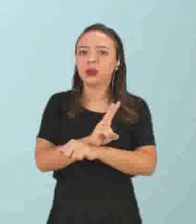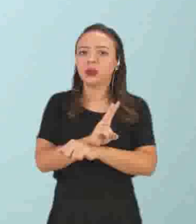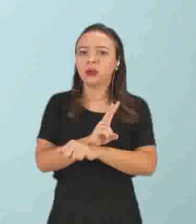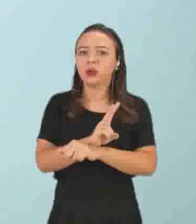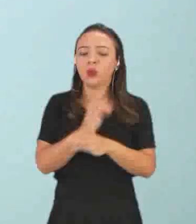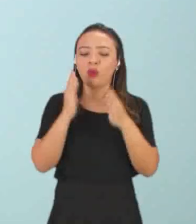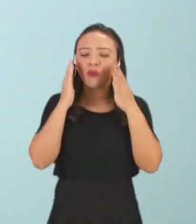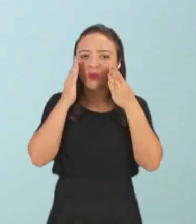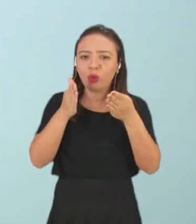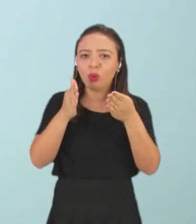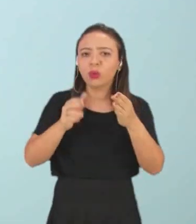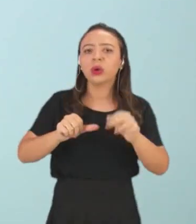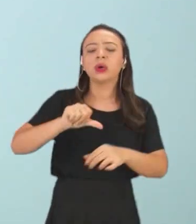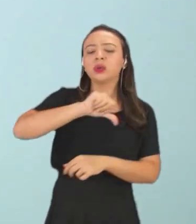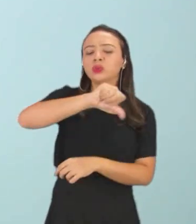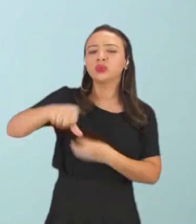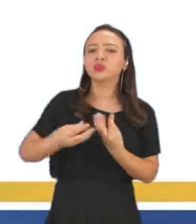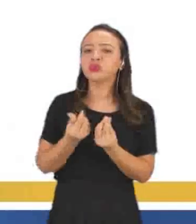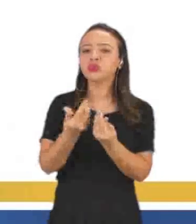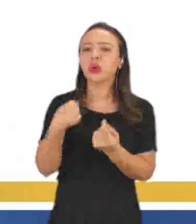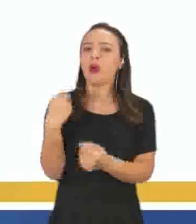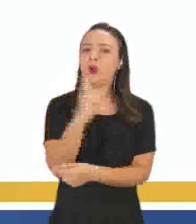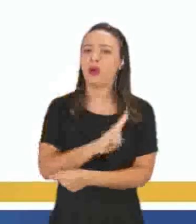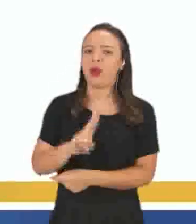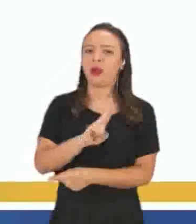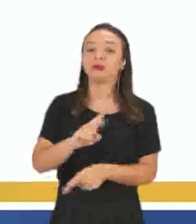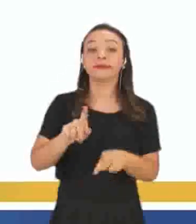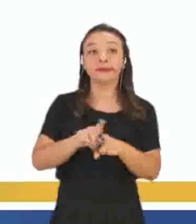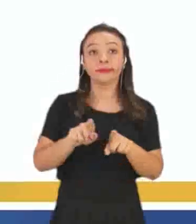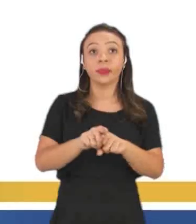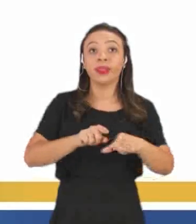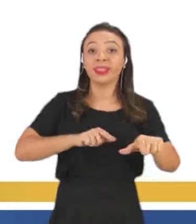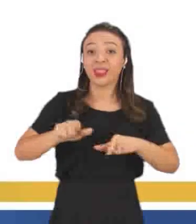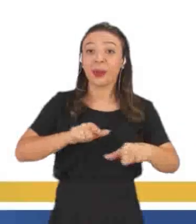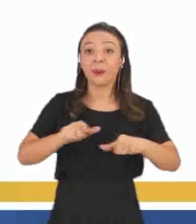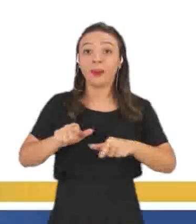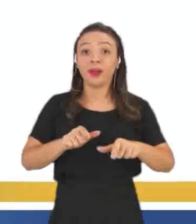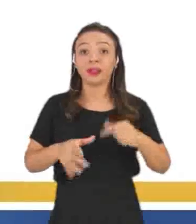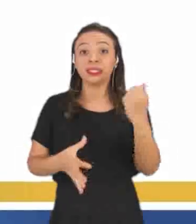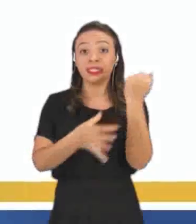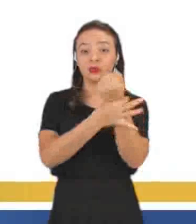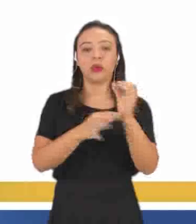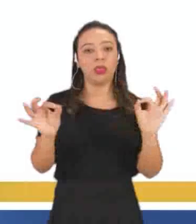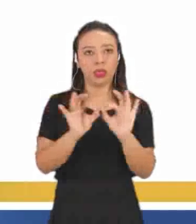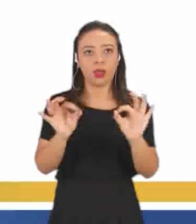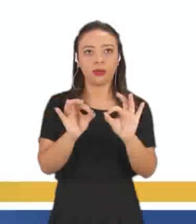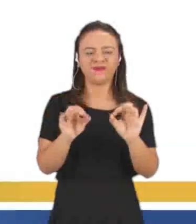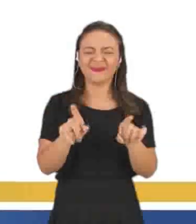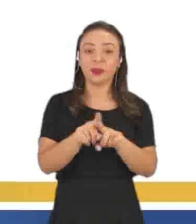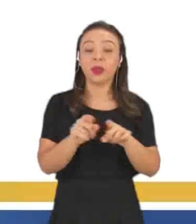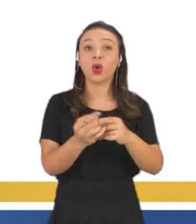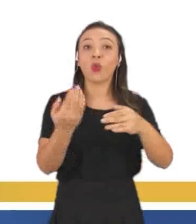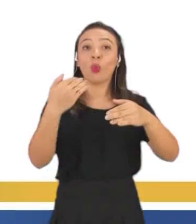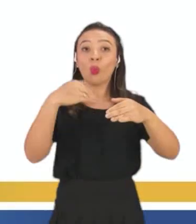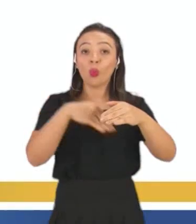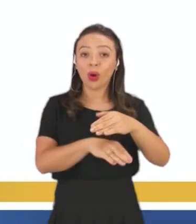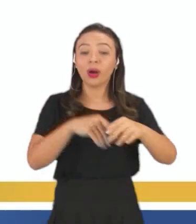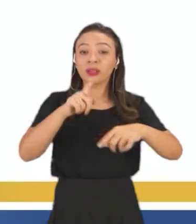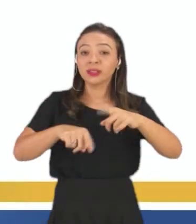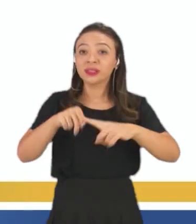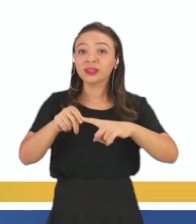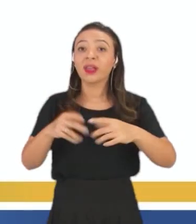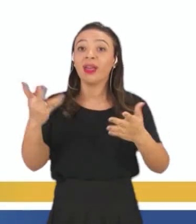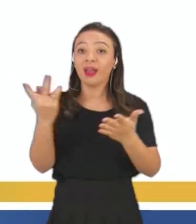manusear? Condição de trabalhos inseguros, também tem uma estocagem inadequada de